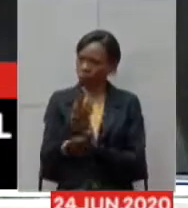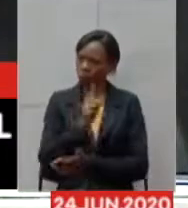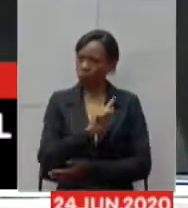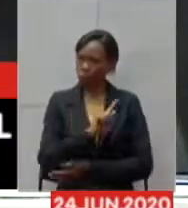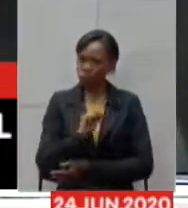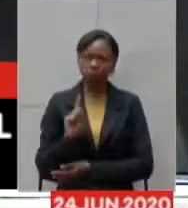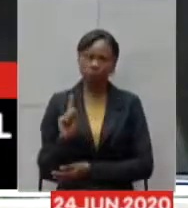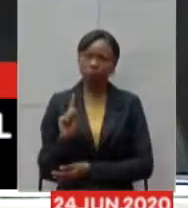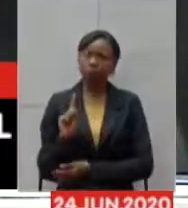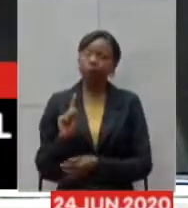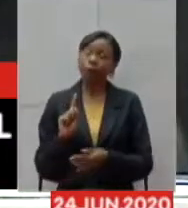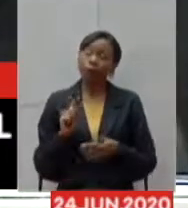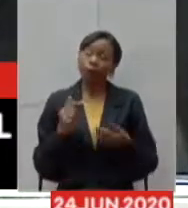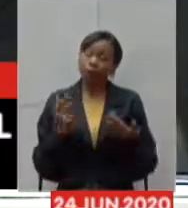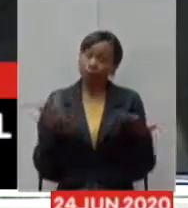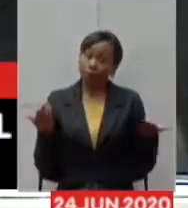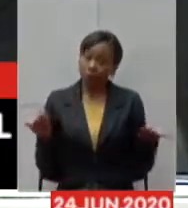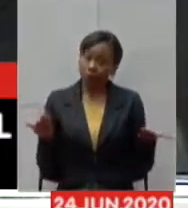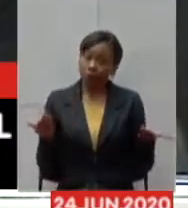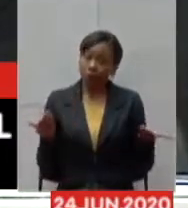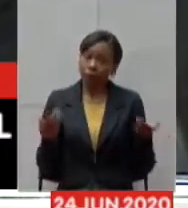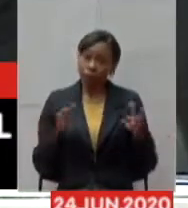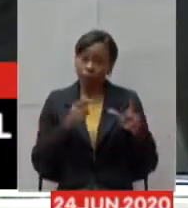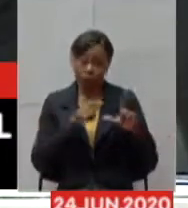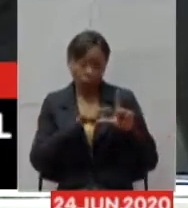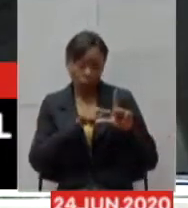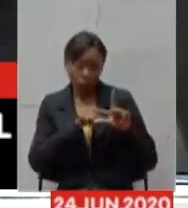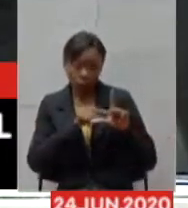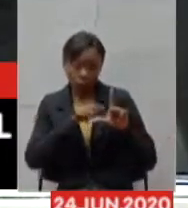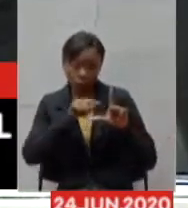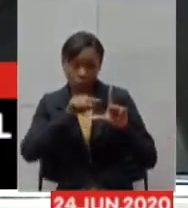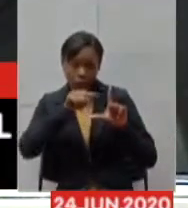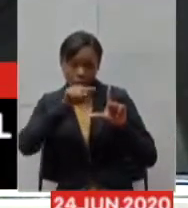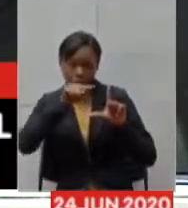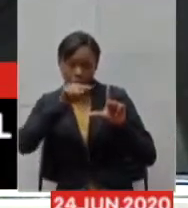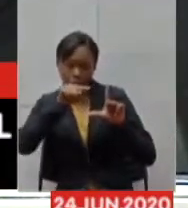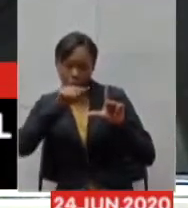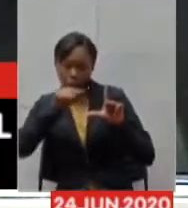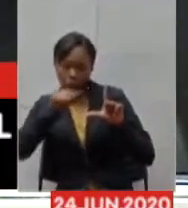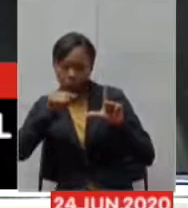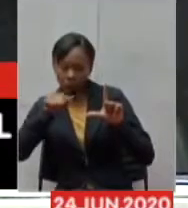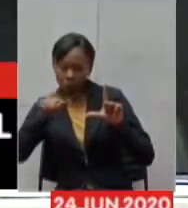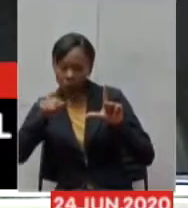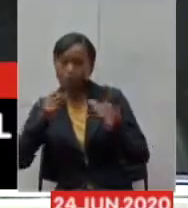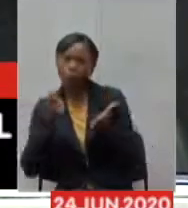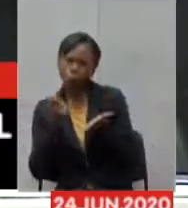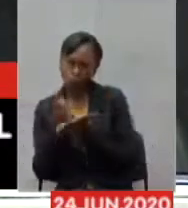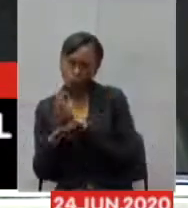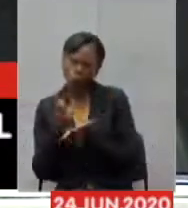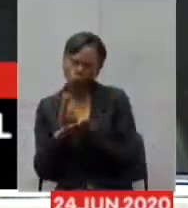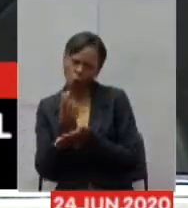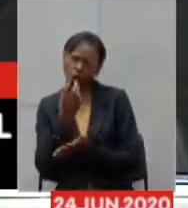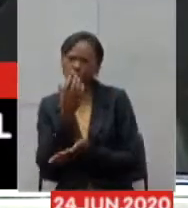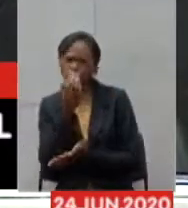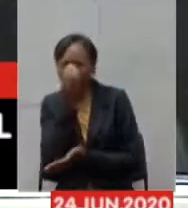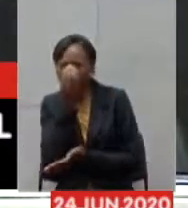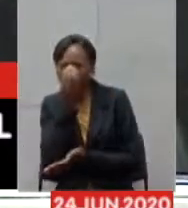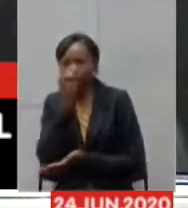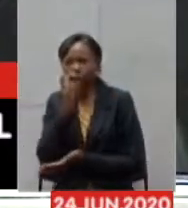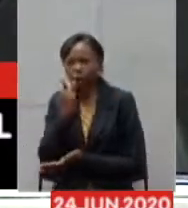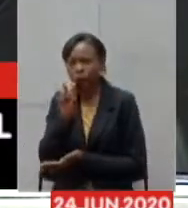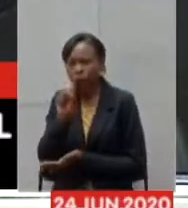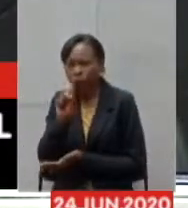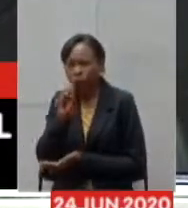contas com o achatamento da curva nós acabamos comprando respirador por 58 mil reais